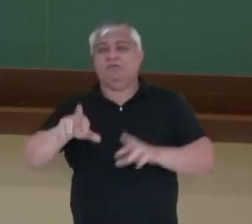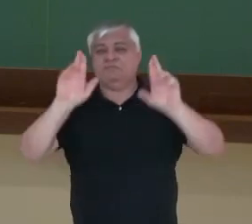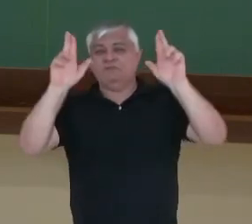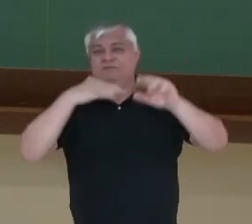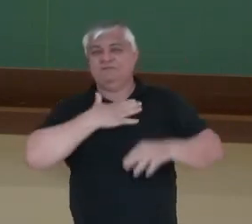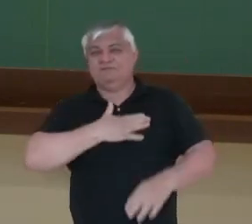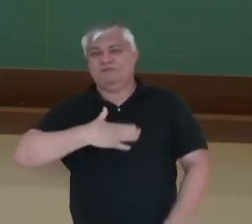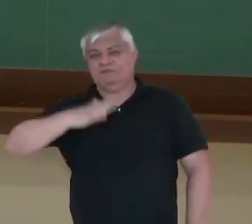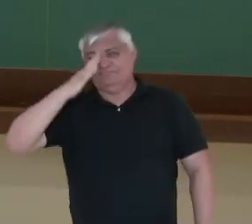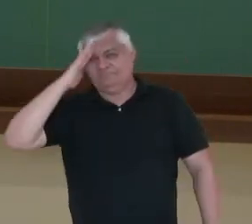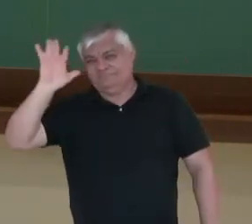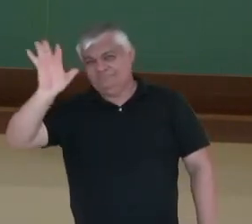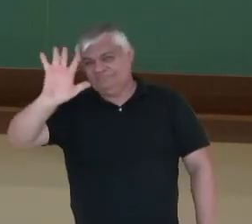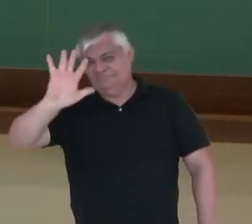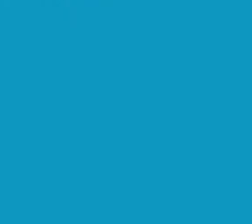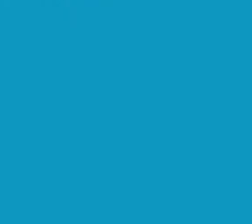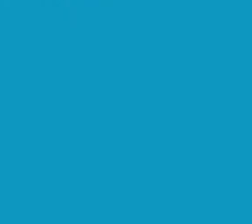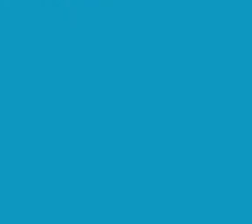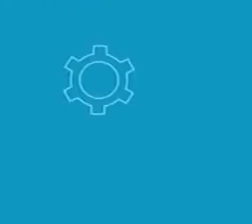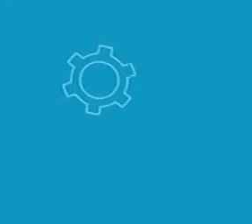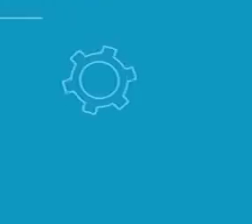vocês tenham gostado. Até breve!